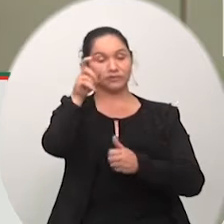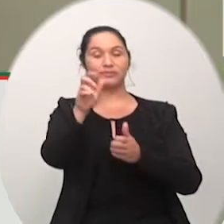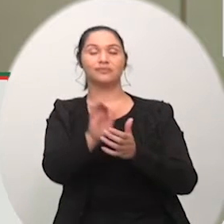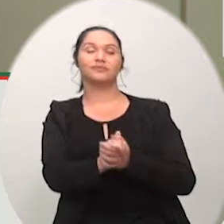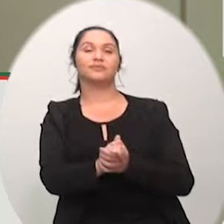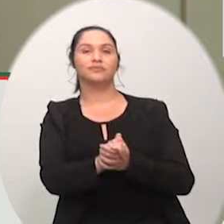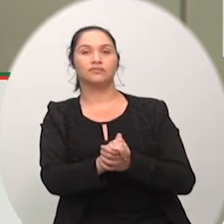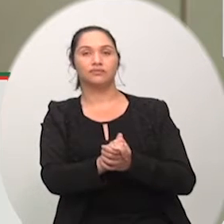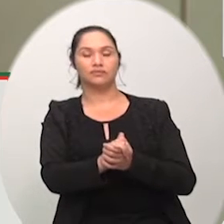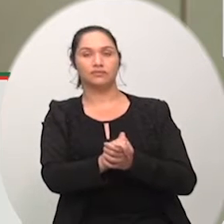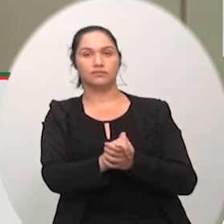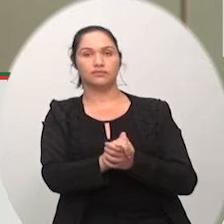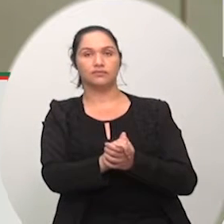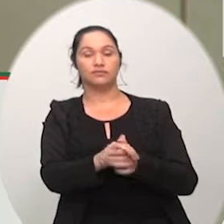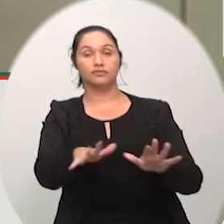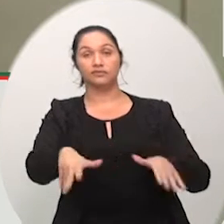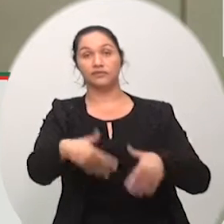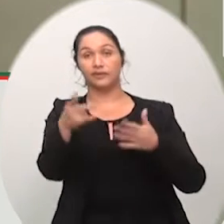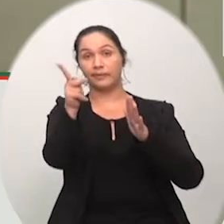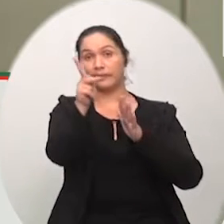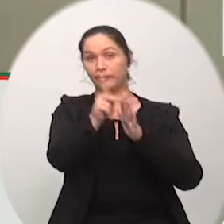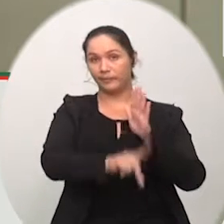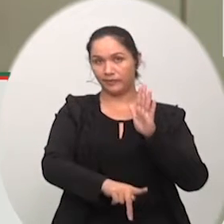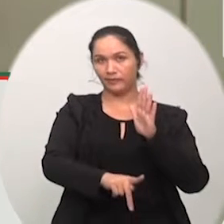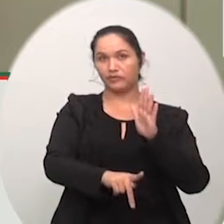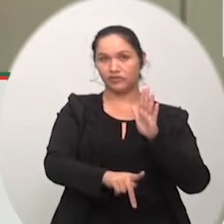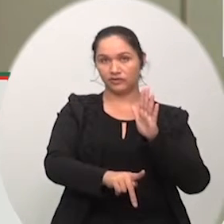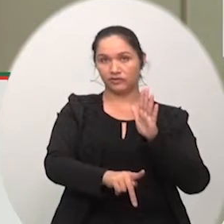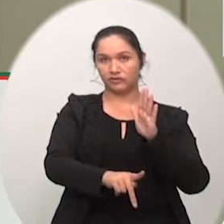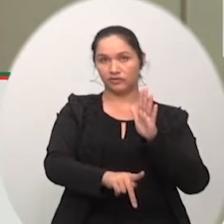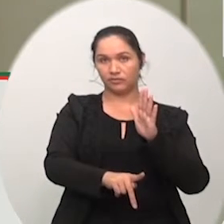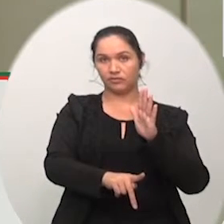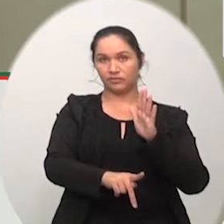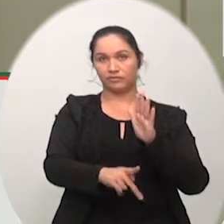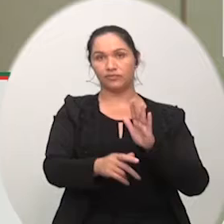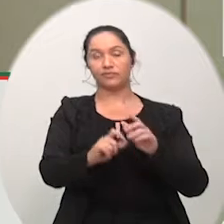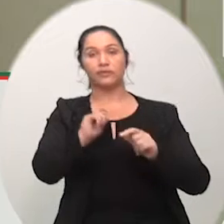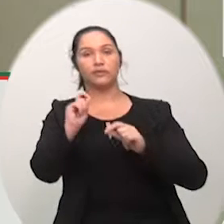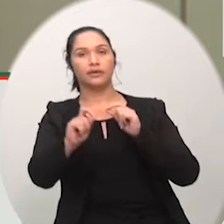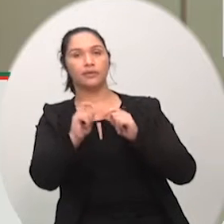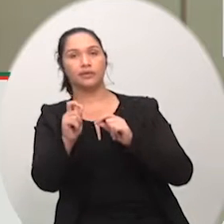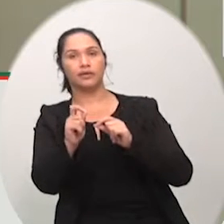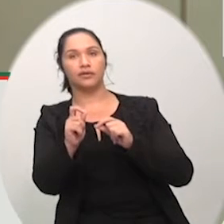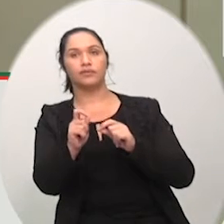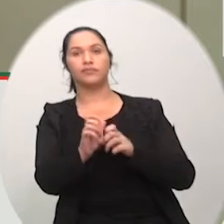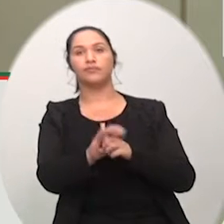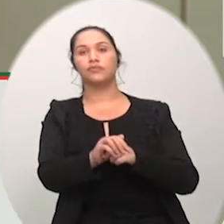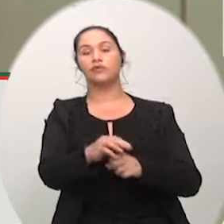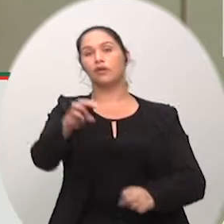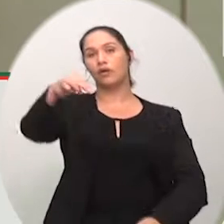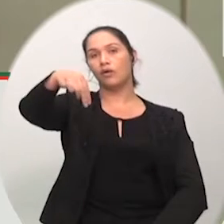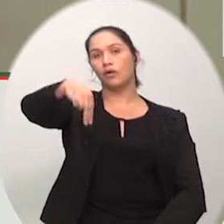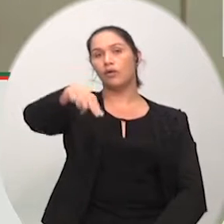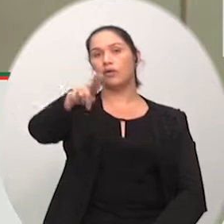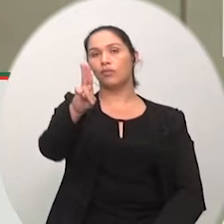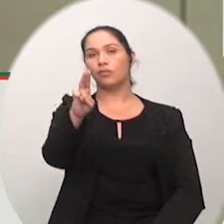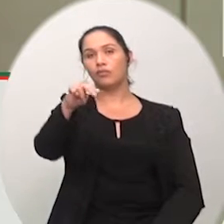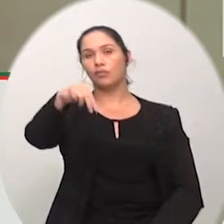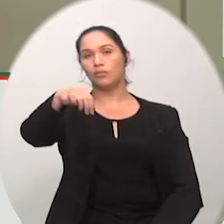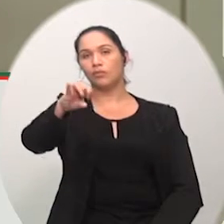que trata da municipalização da escola básica Luiz Lazzarim ela